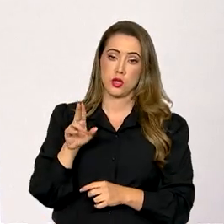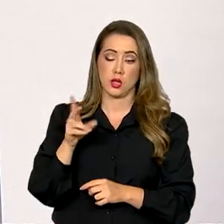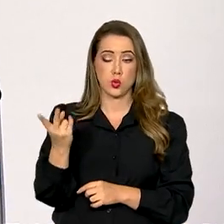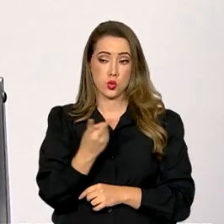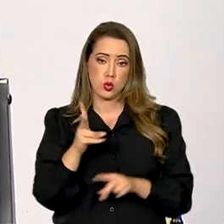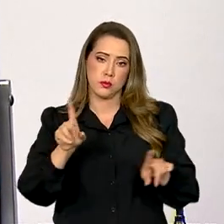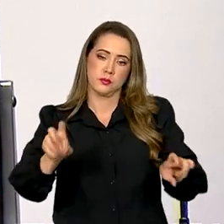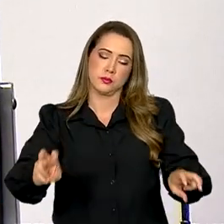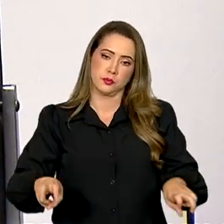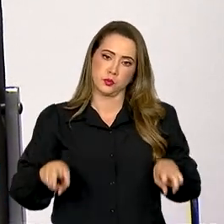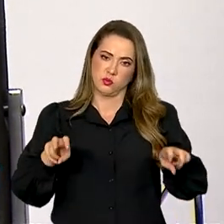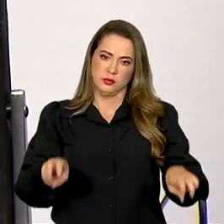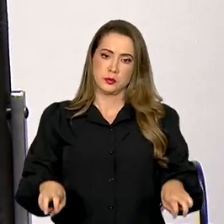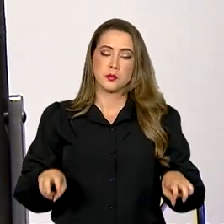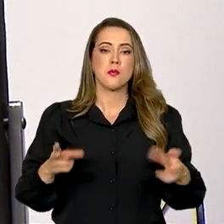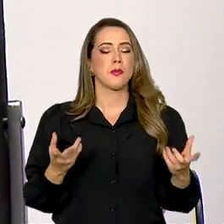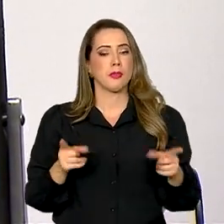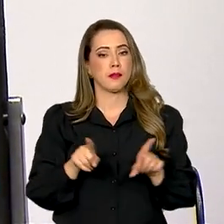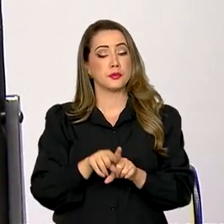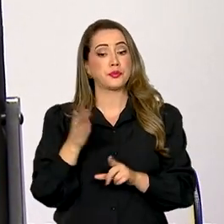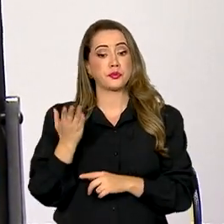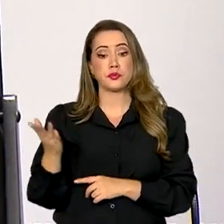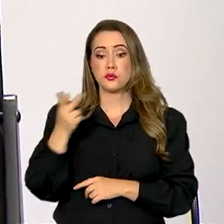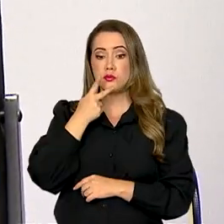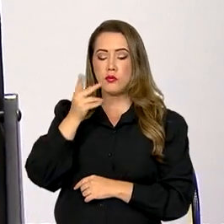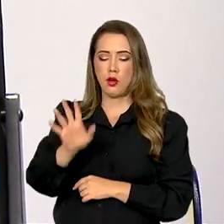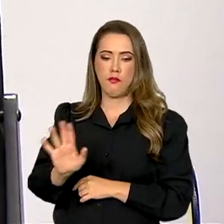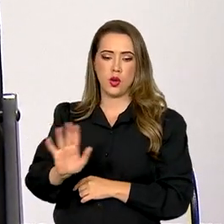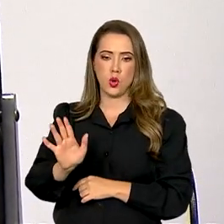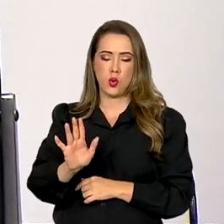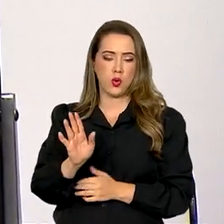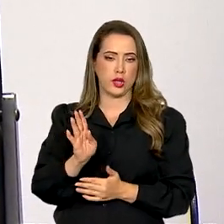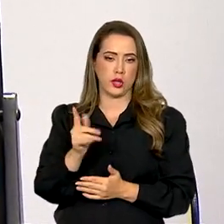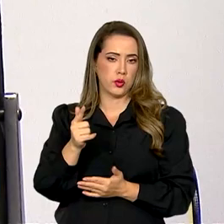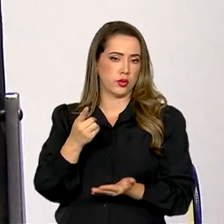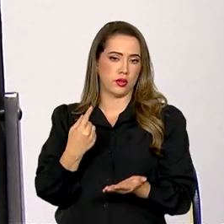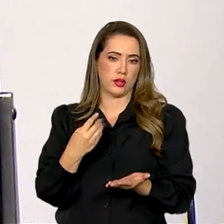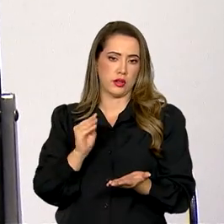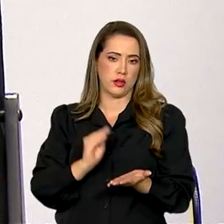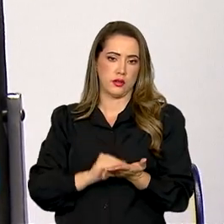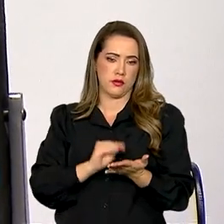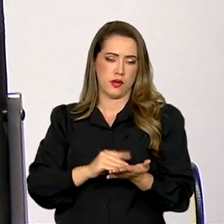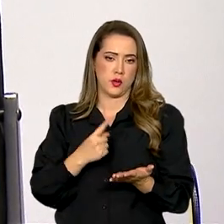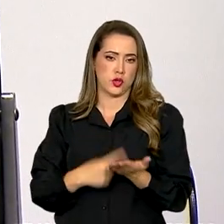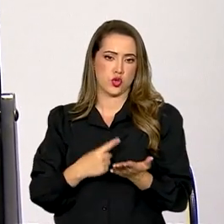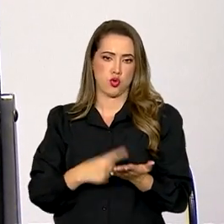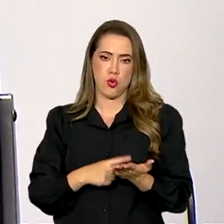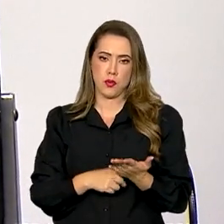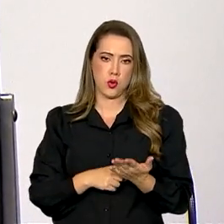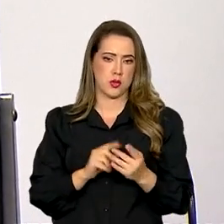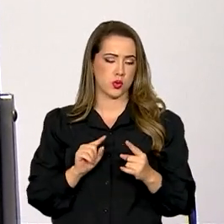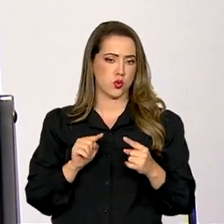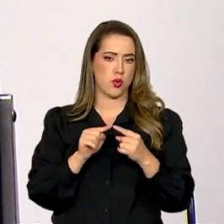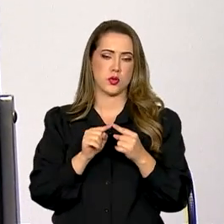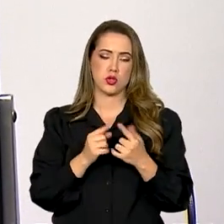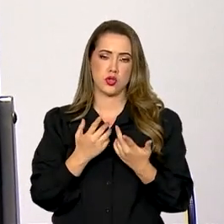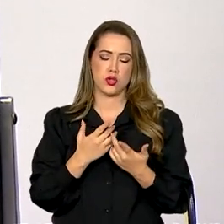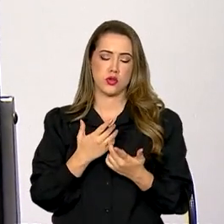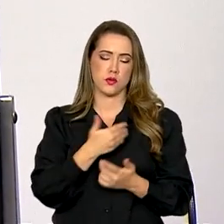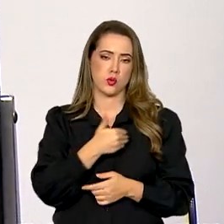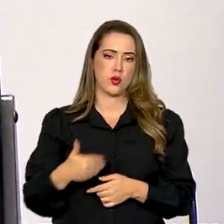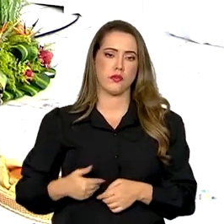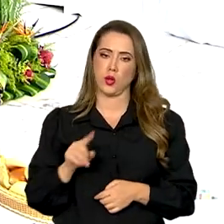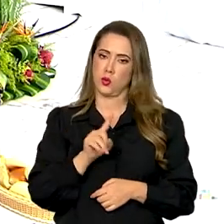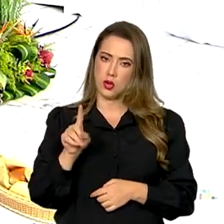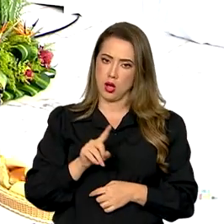ministro Fernando Haddad afirmou que não há nenhum descompromisso do presidente Lula com as metas para as contas públicas